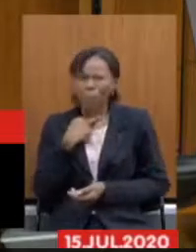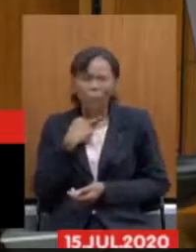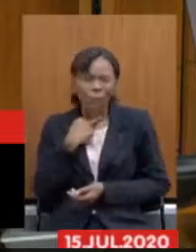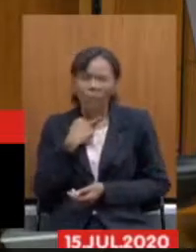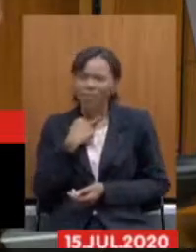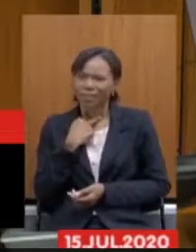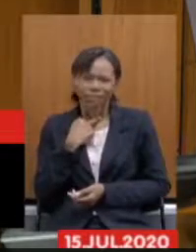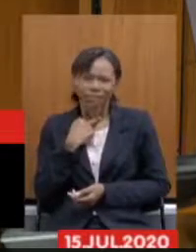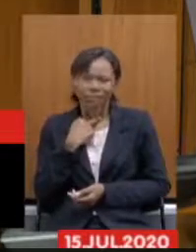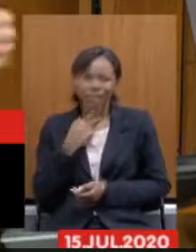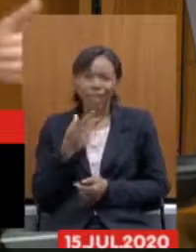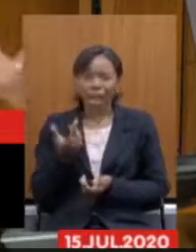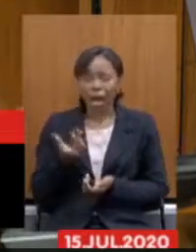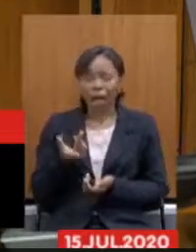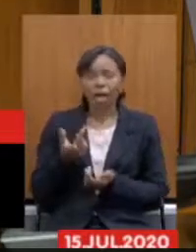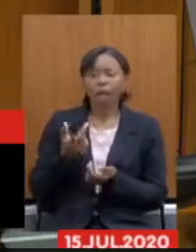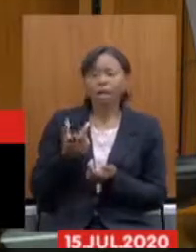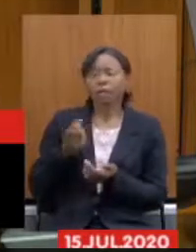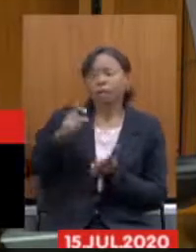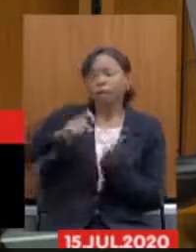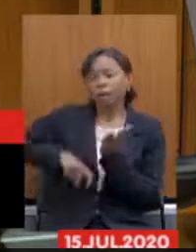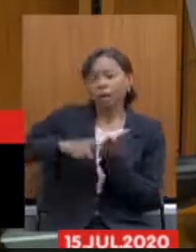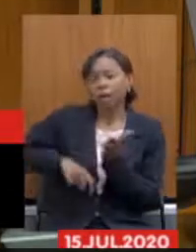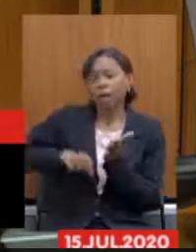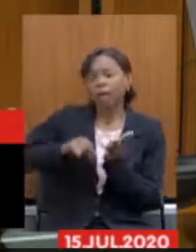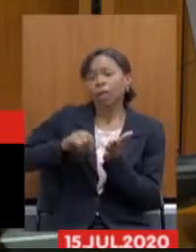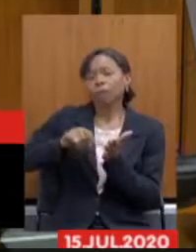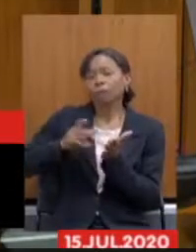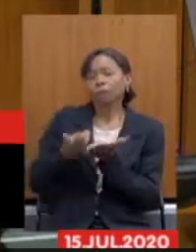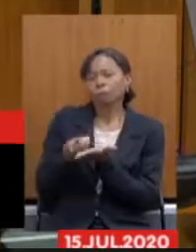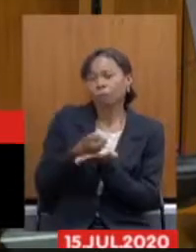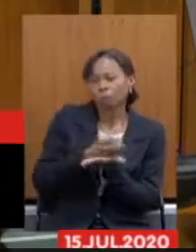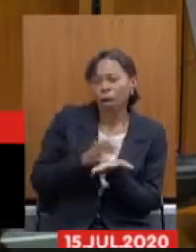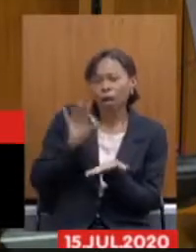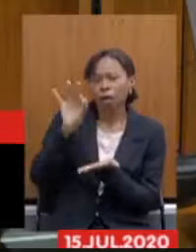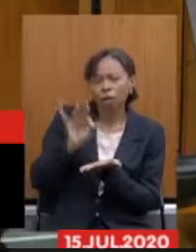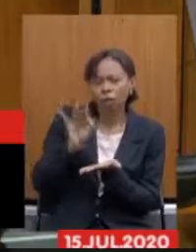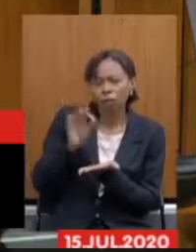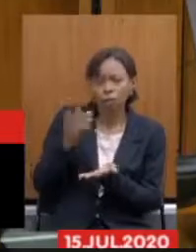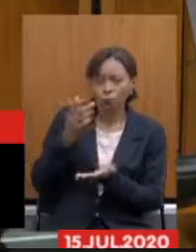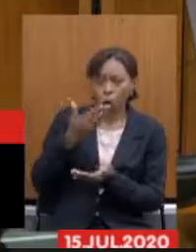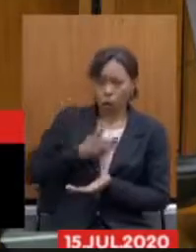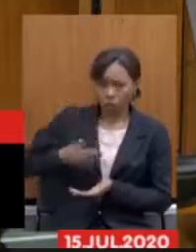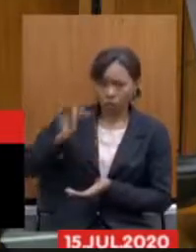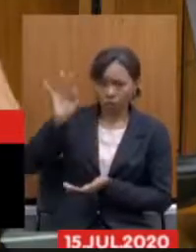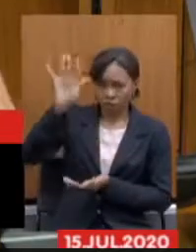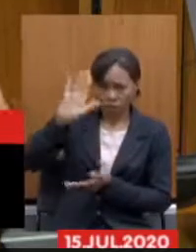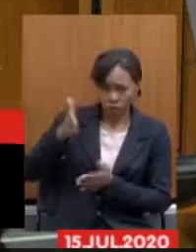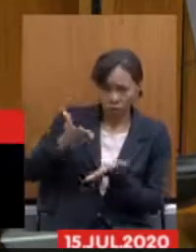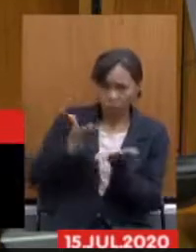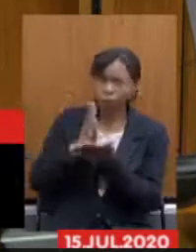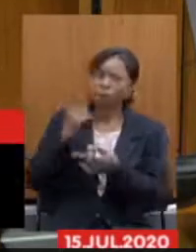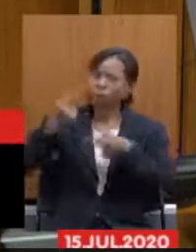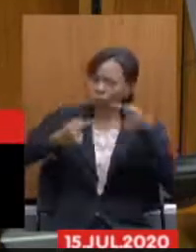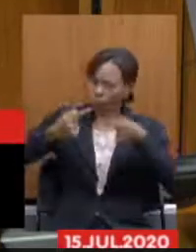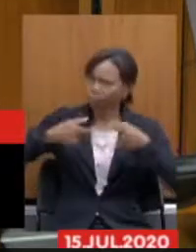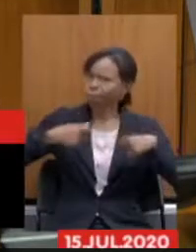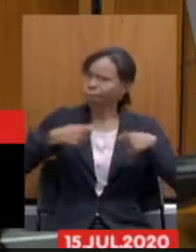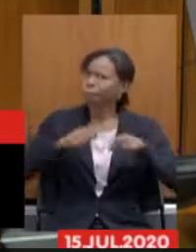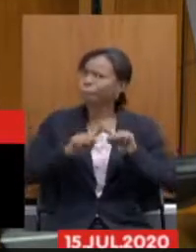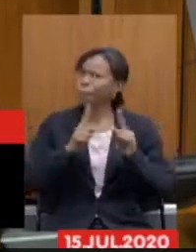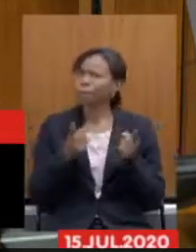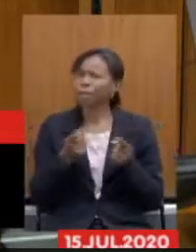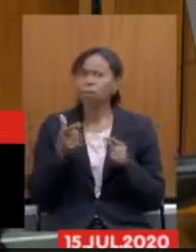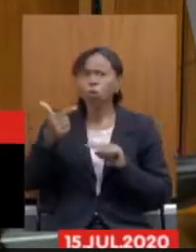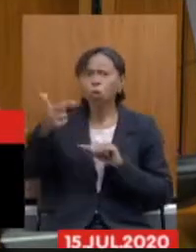segundo o governo que o governo federal que foi aprovado nós temos que discuti-la vamos discuti-la mas no máximo que se está falando aqui é o